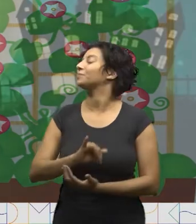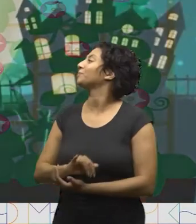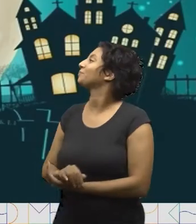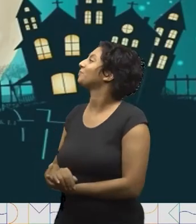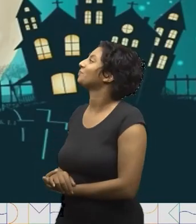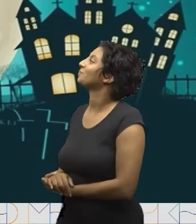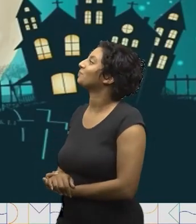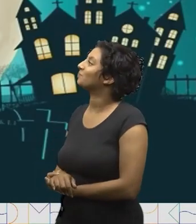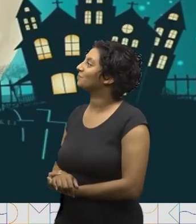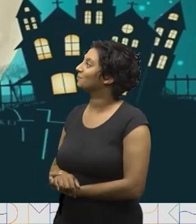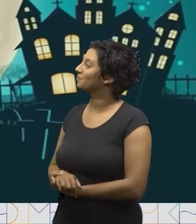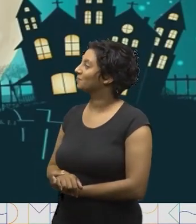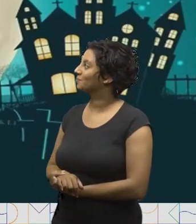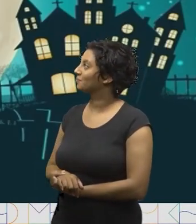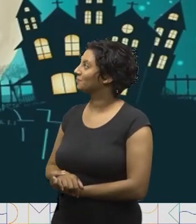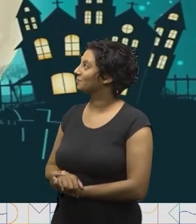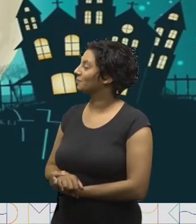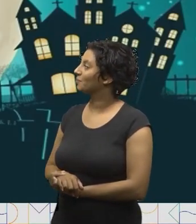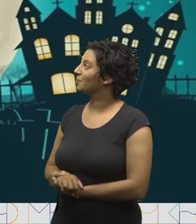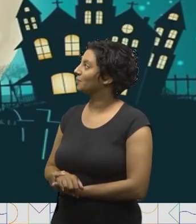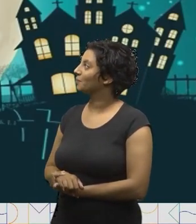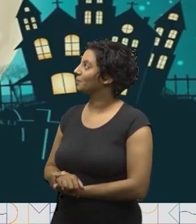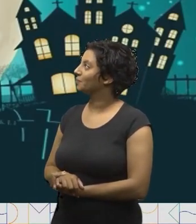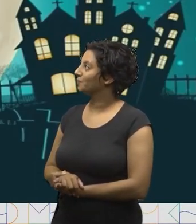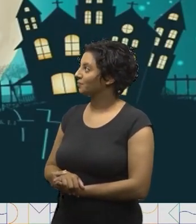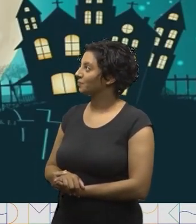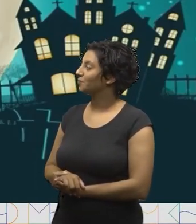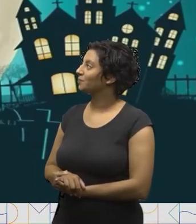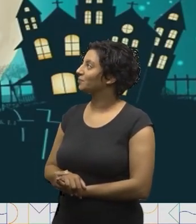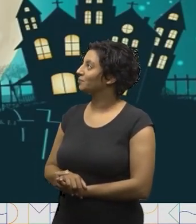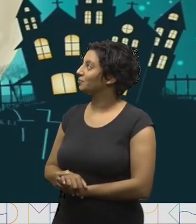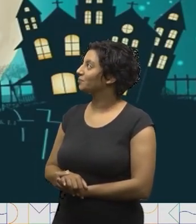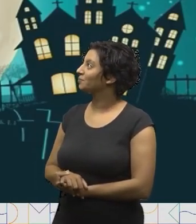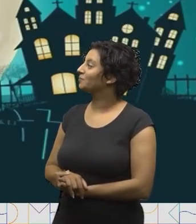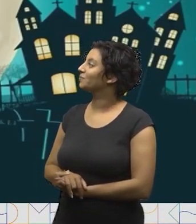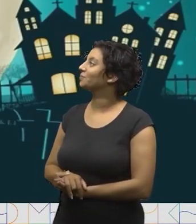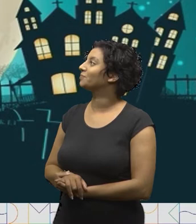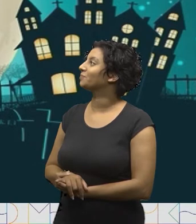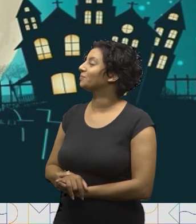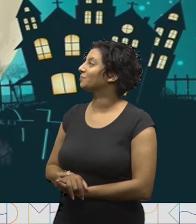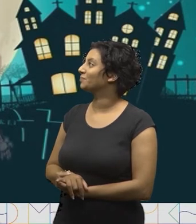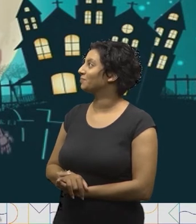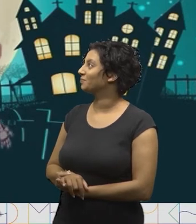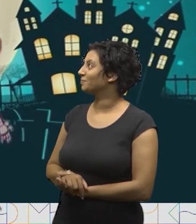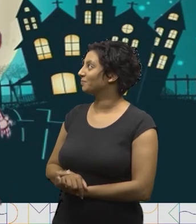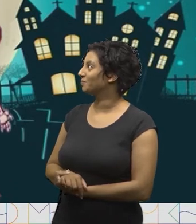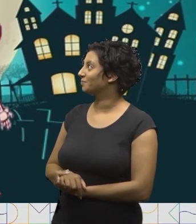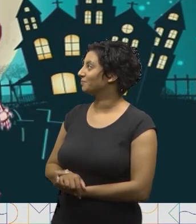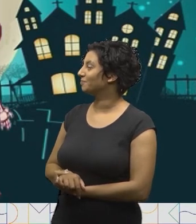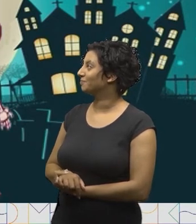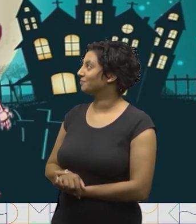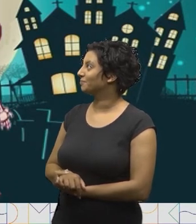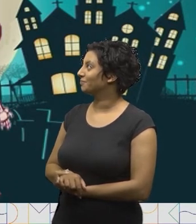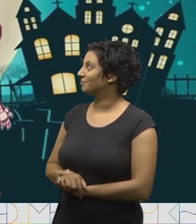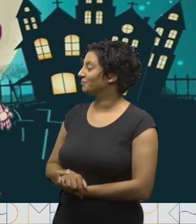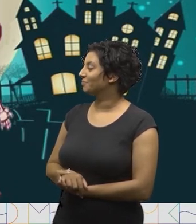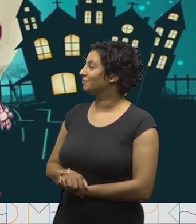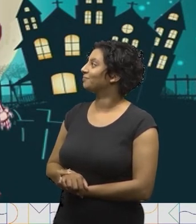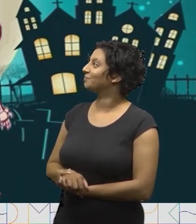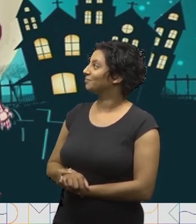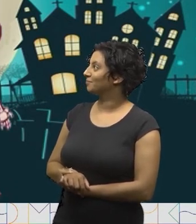exemplo. No portão do cemitério, tério, tério, tério, duas